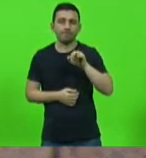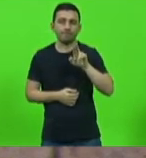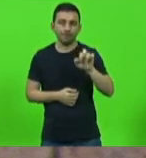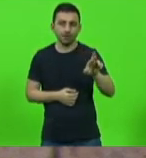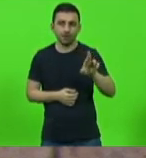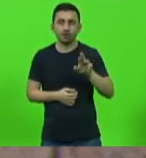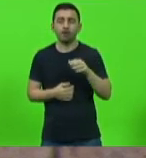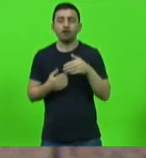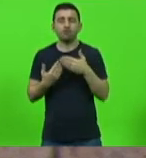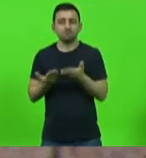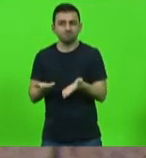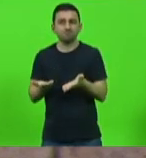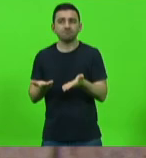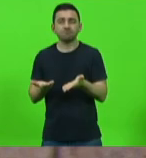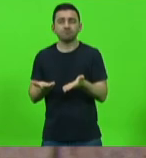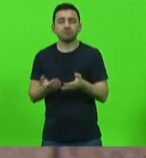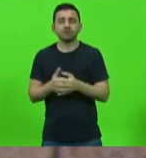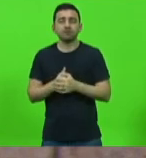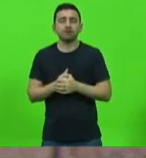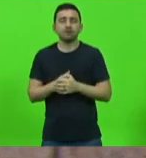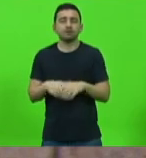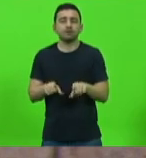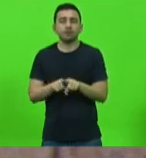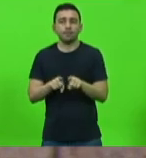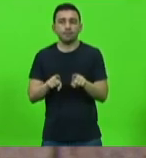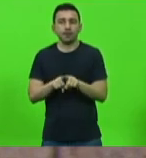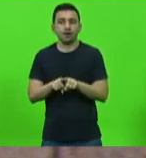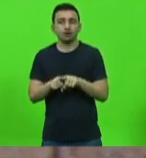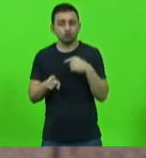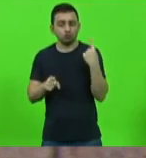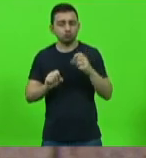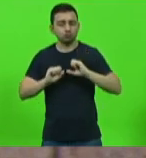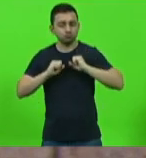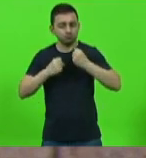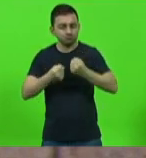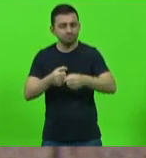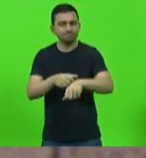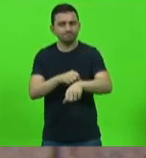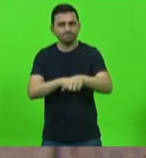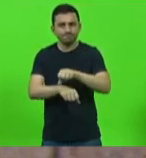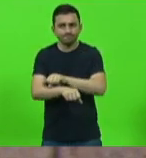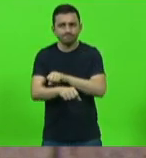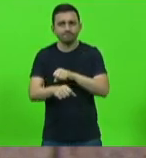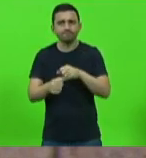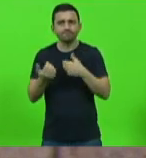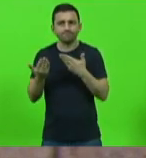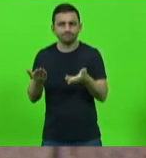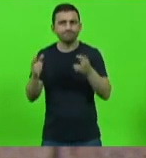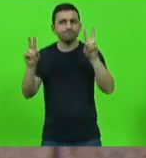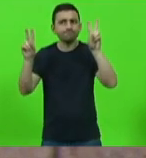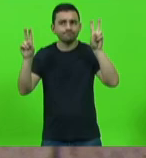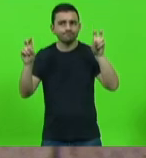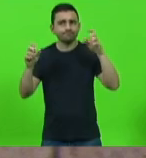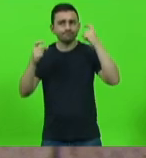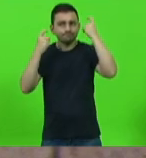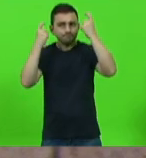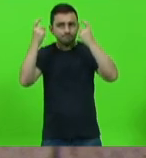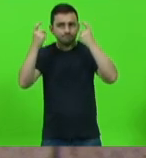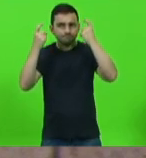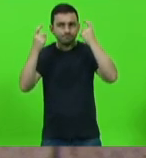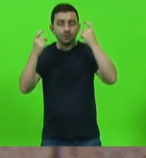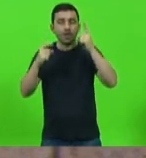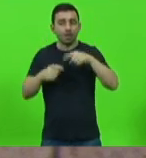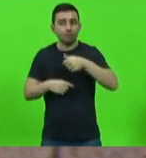Catarina, mas também temos nos debruçado sobre essa questão que preocupa a todos nós, Alco